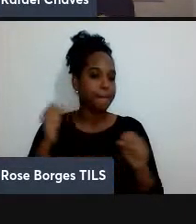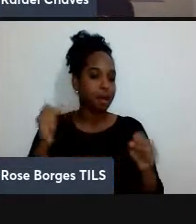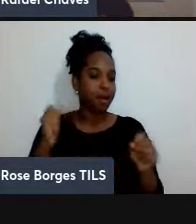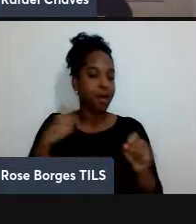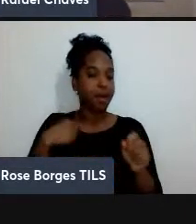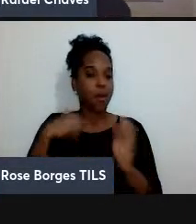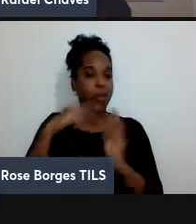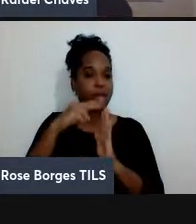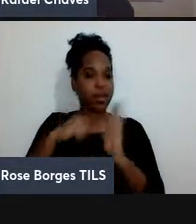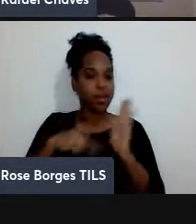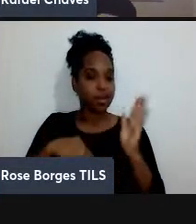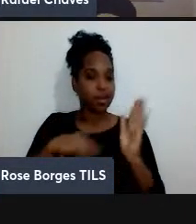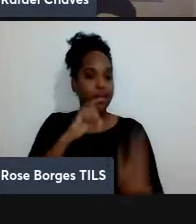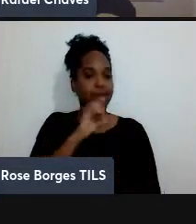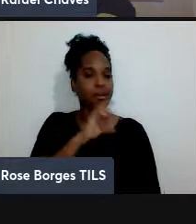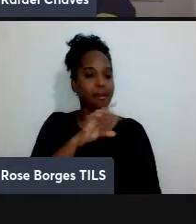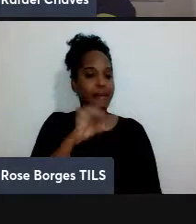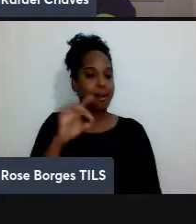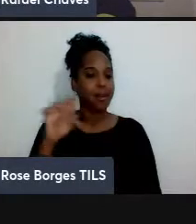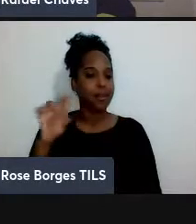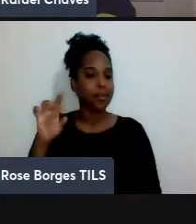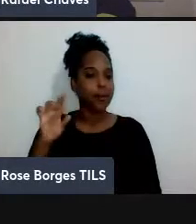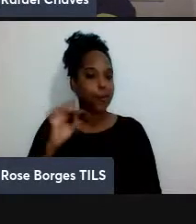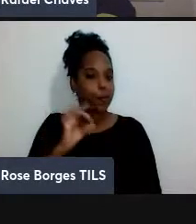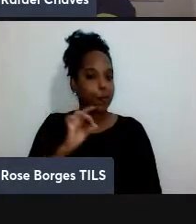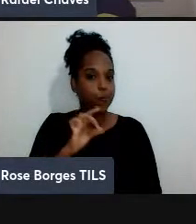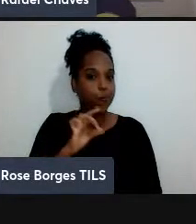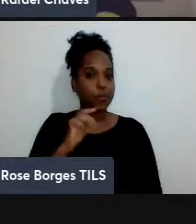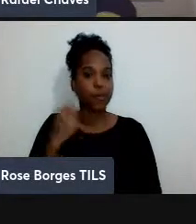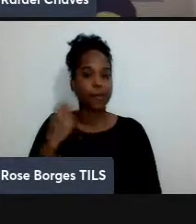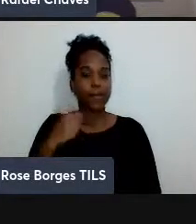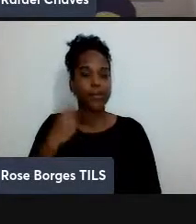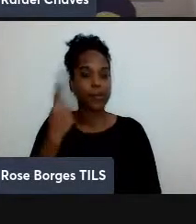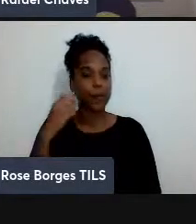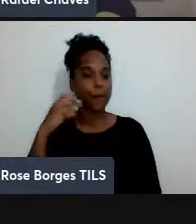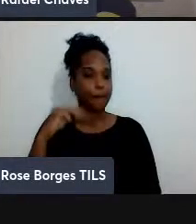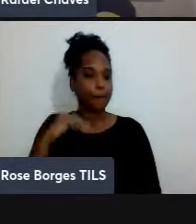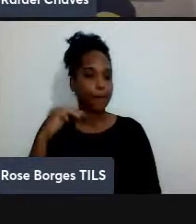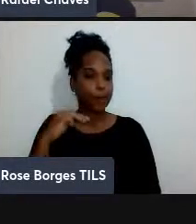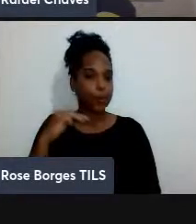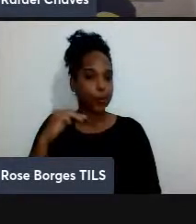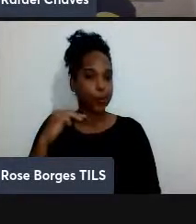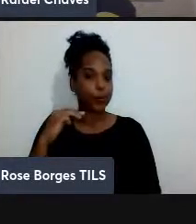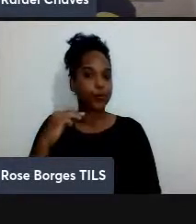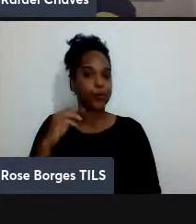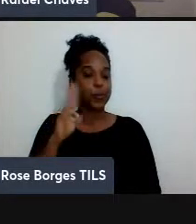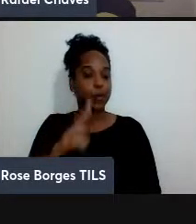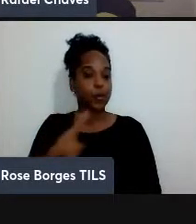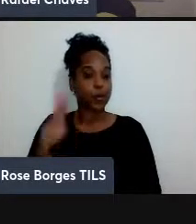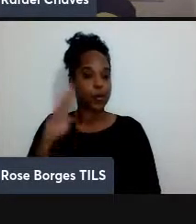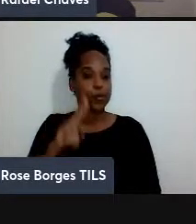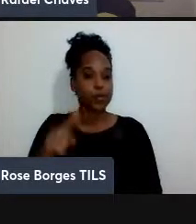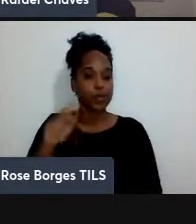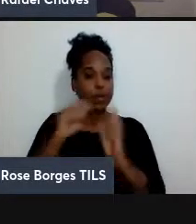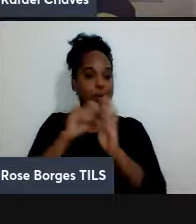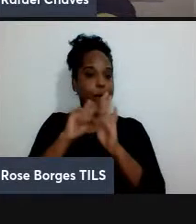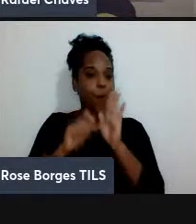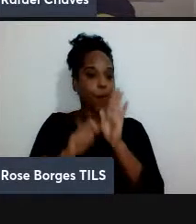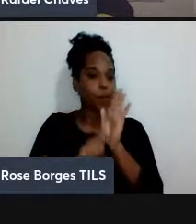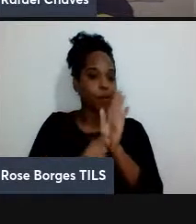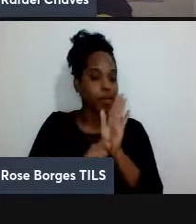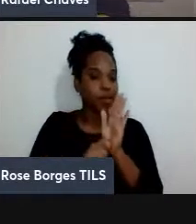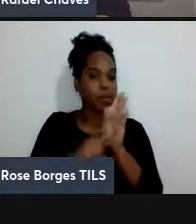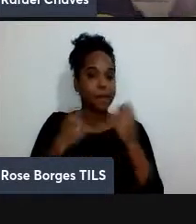para ver lá cada um desses livros eu precise de um minuto usando um algoritmo clássico eu precisaria de